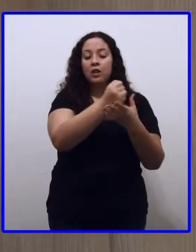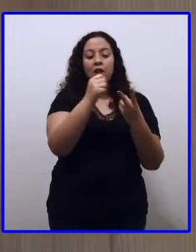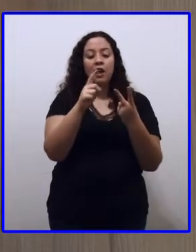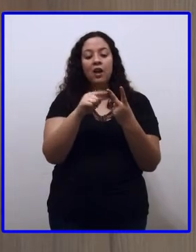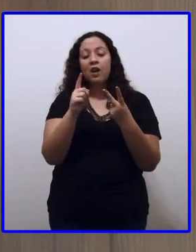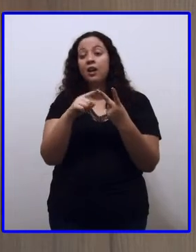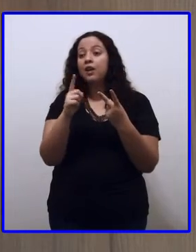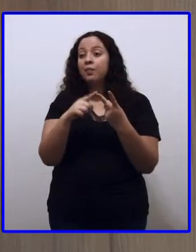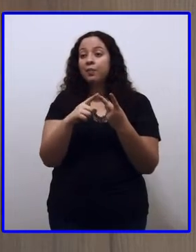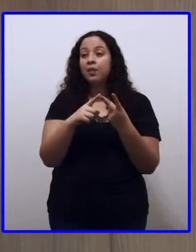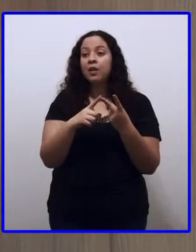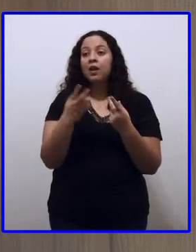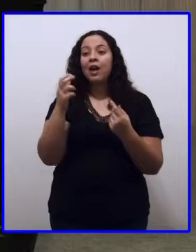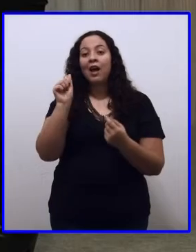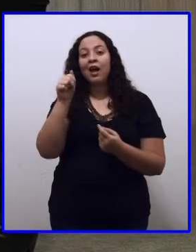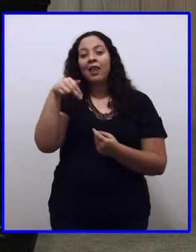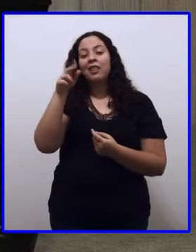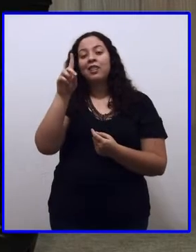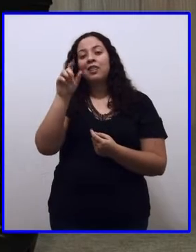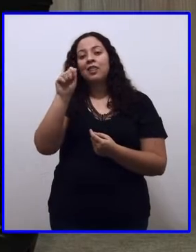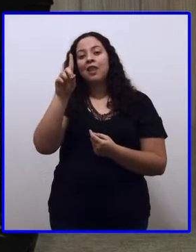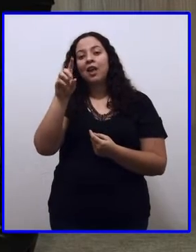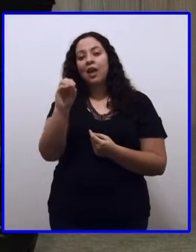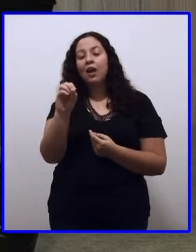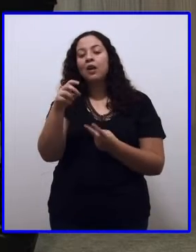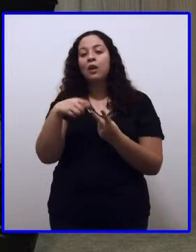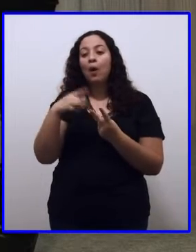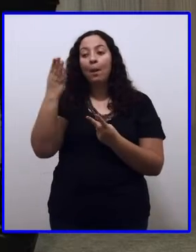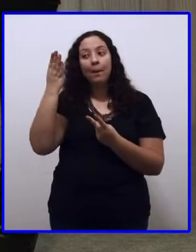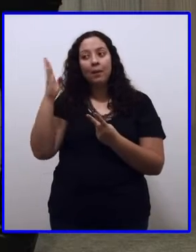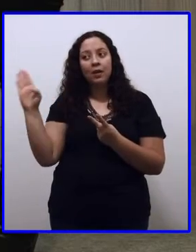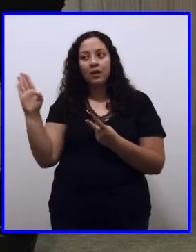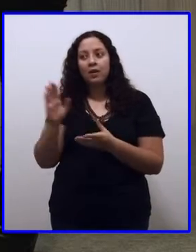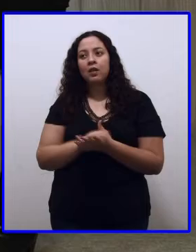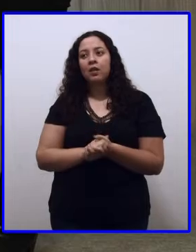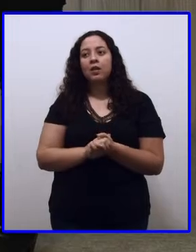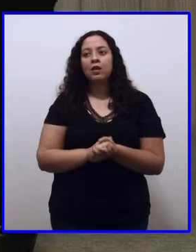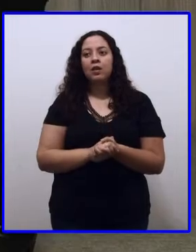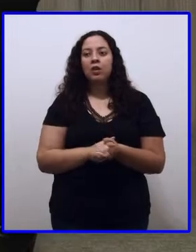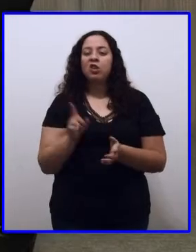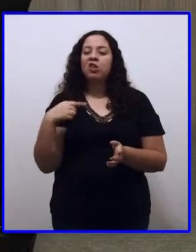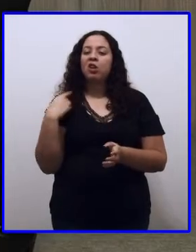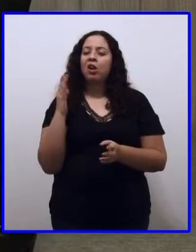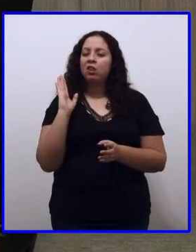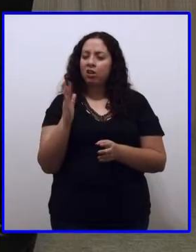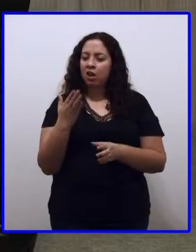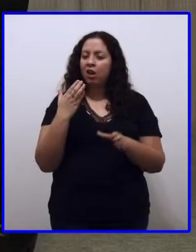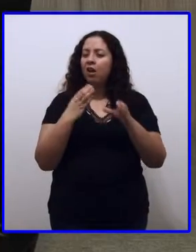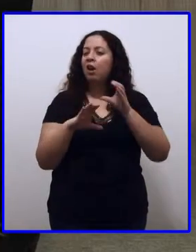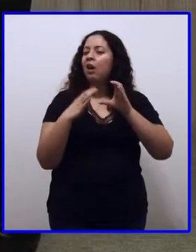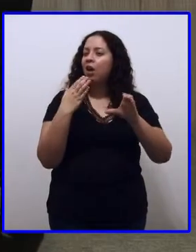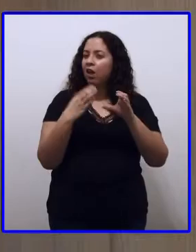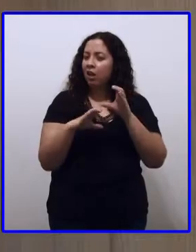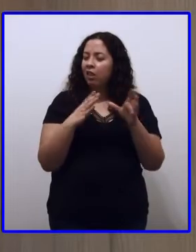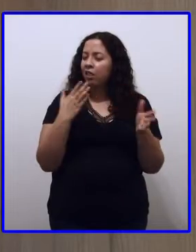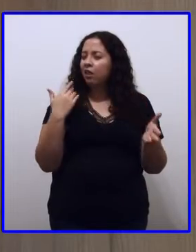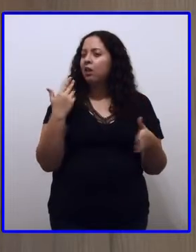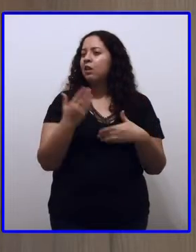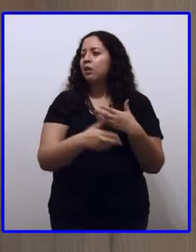Então, hoje a já ensinou o verbo e já fizemos o quê? Já cantamos. Agora chegou a hora da